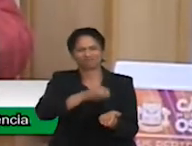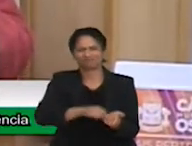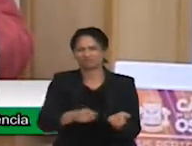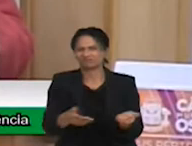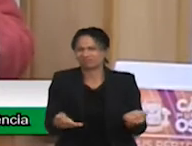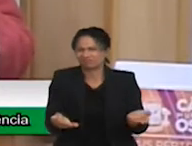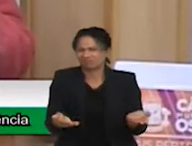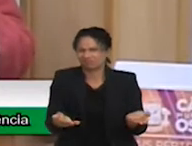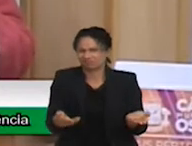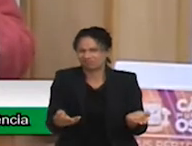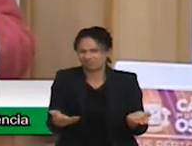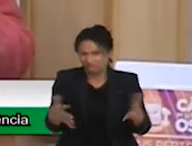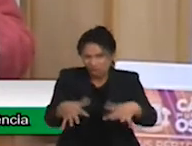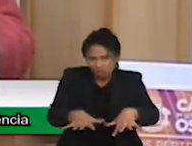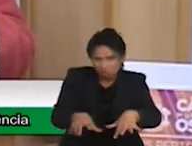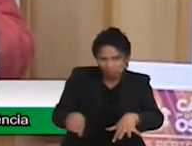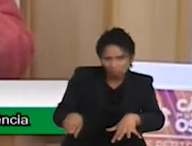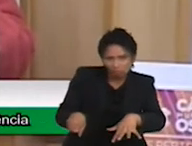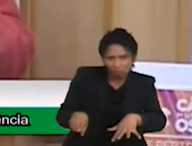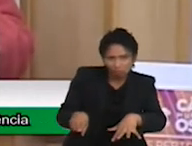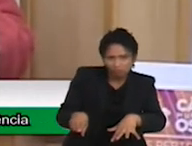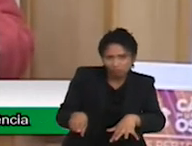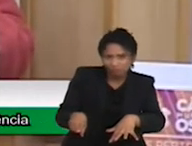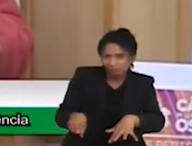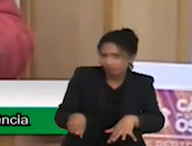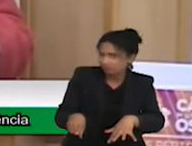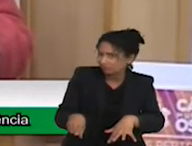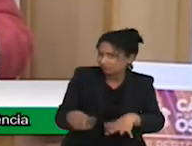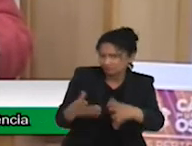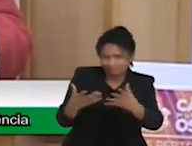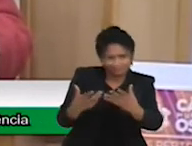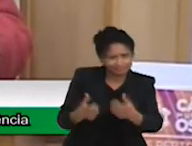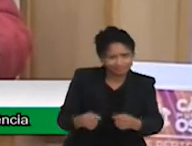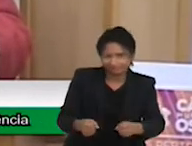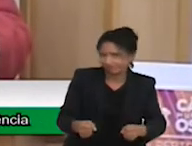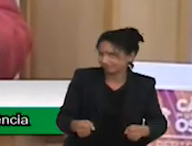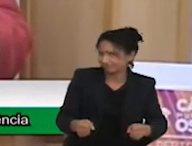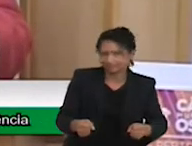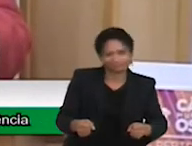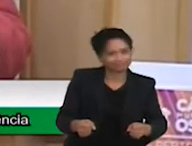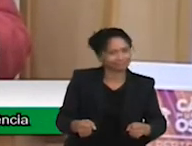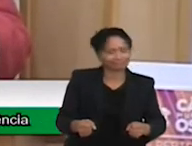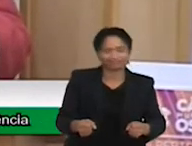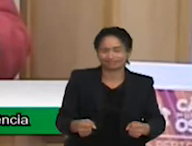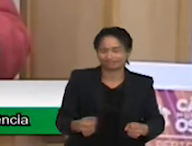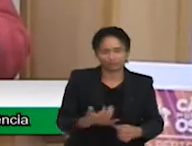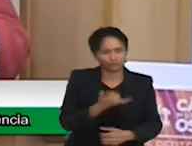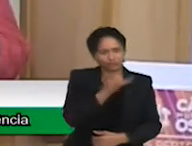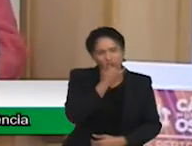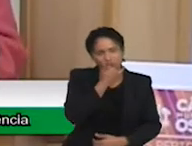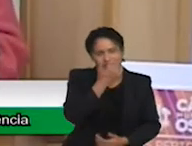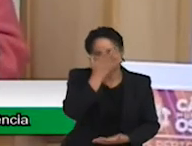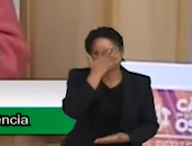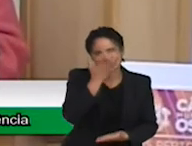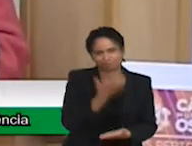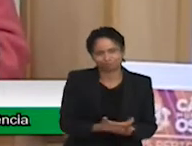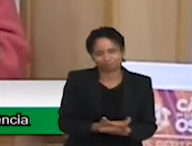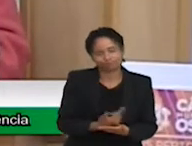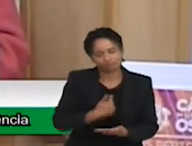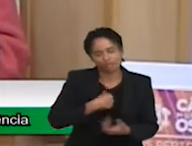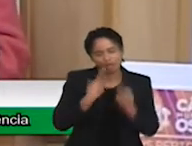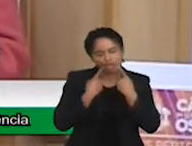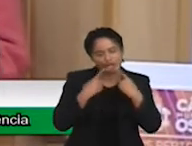é inclusão. Não dá para aceitar que isso é inclusão. Então, eu sempre fui muito crítica.